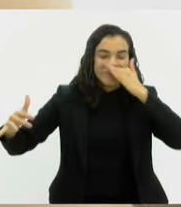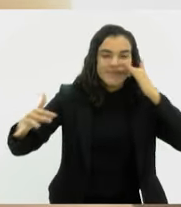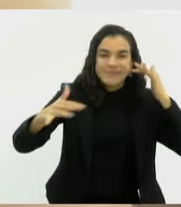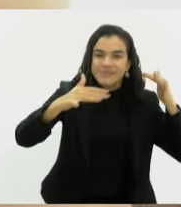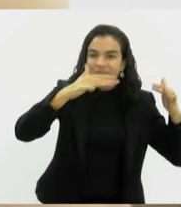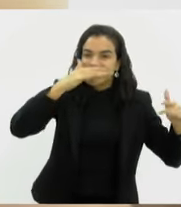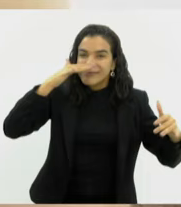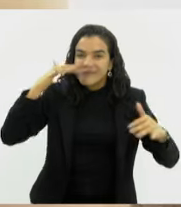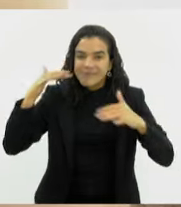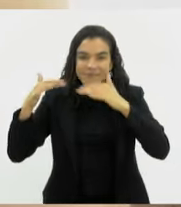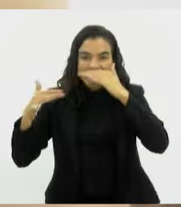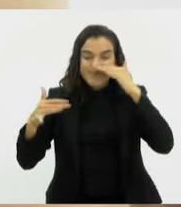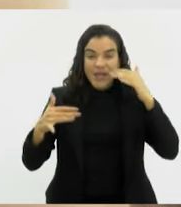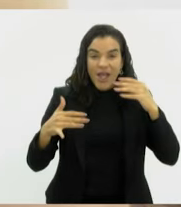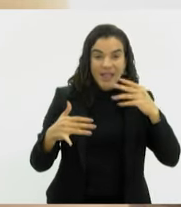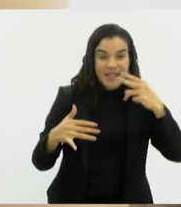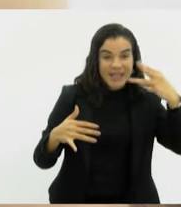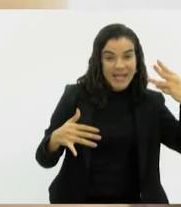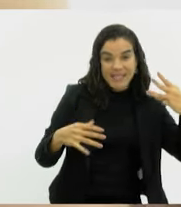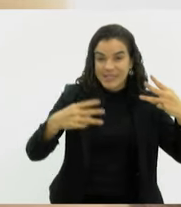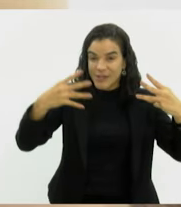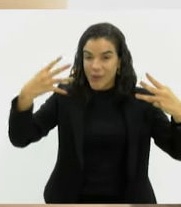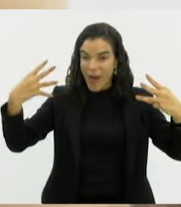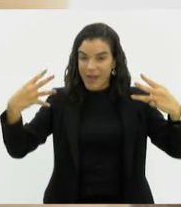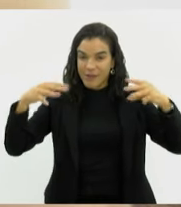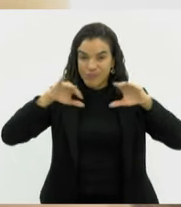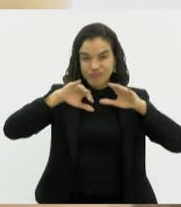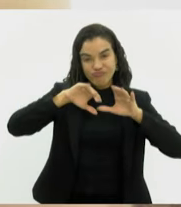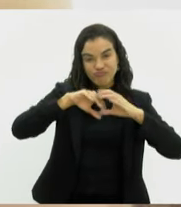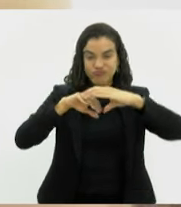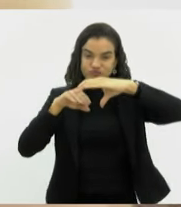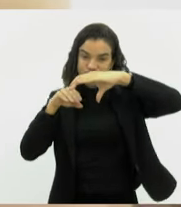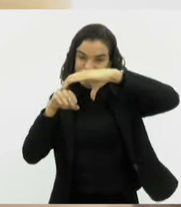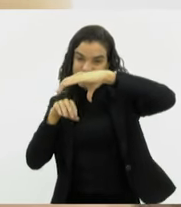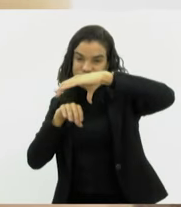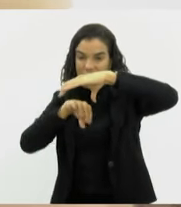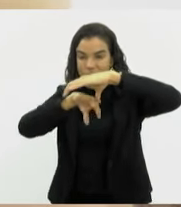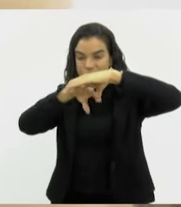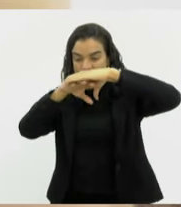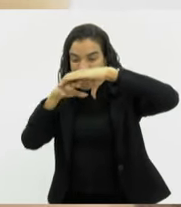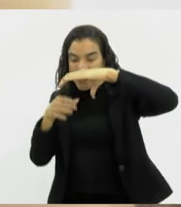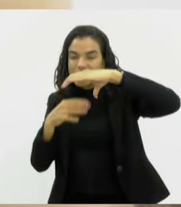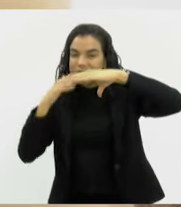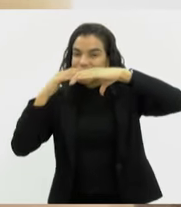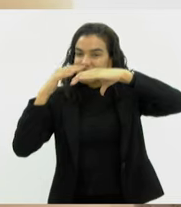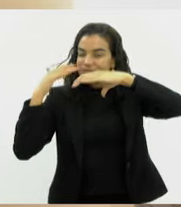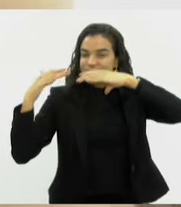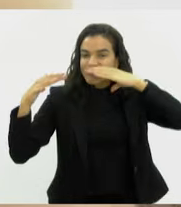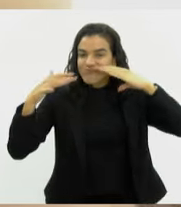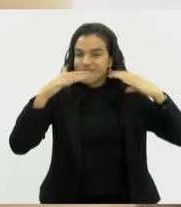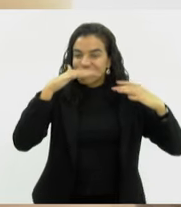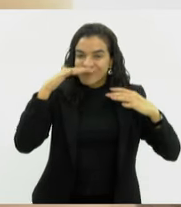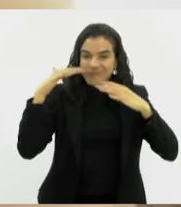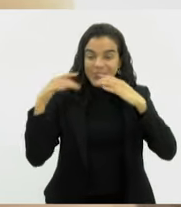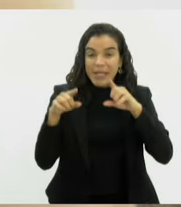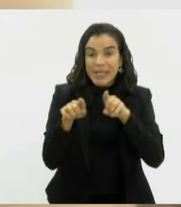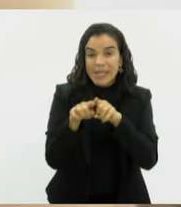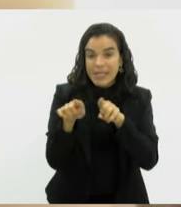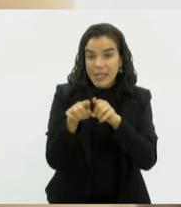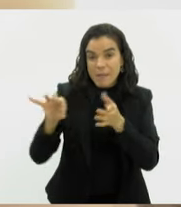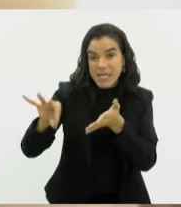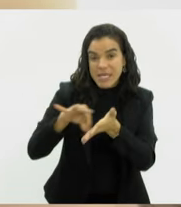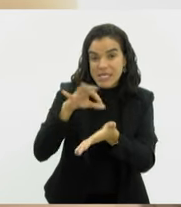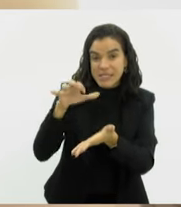pavilhão 3 ao 4, promete ser uma grande atração também. Até o recorde de